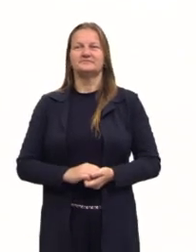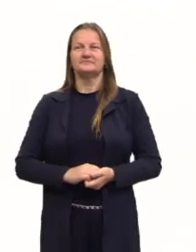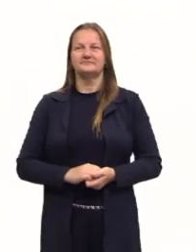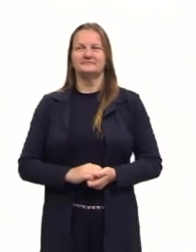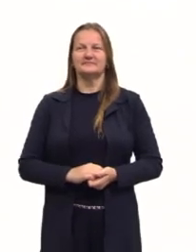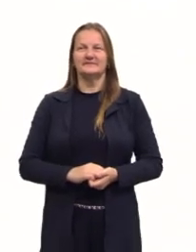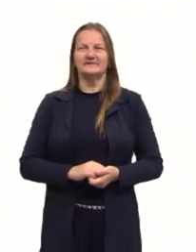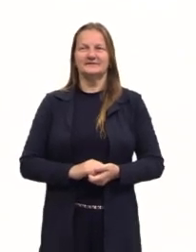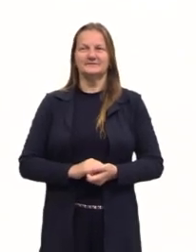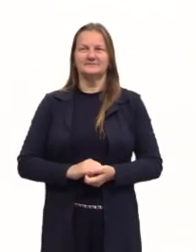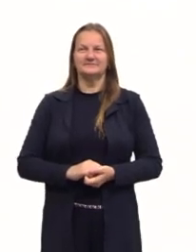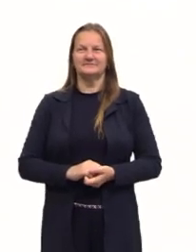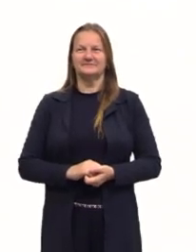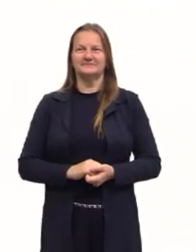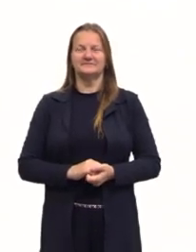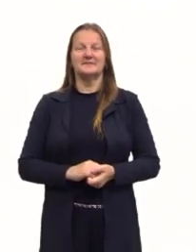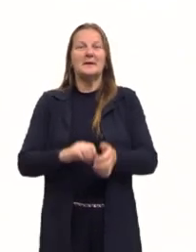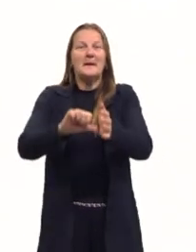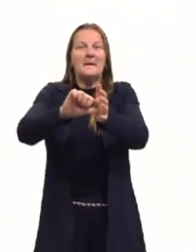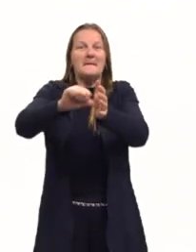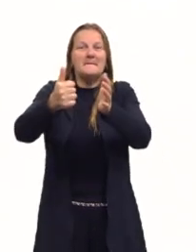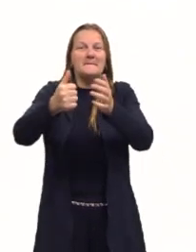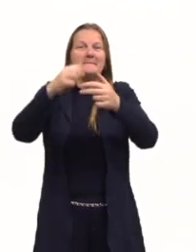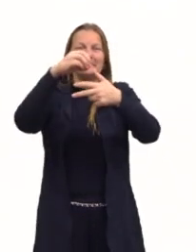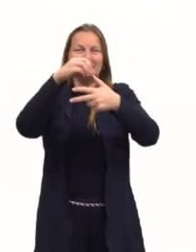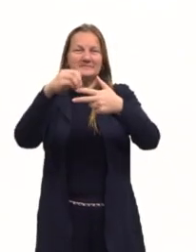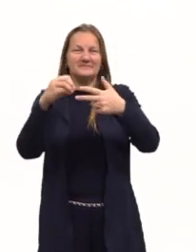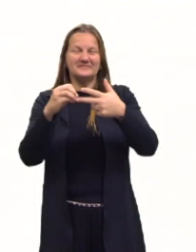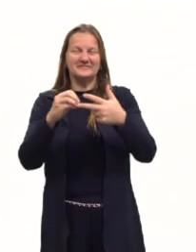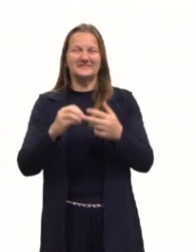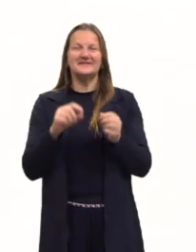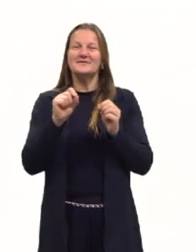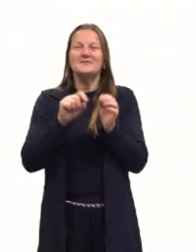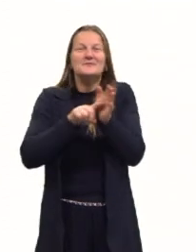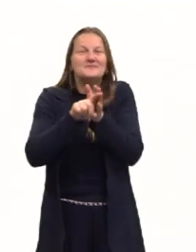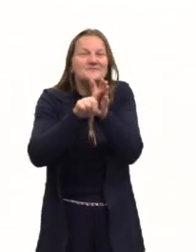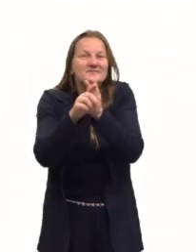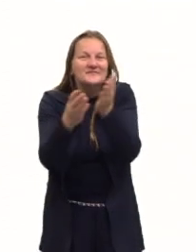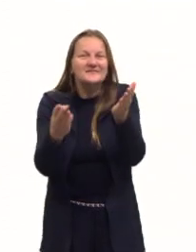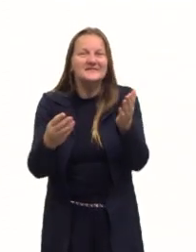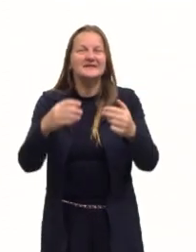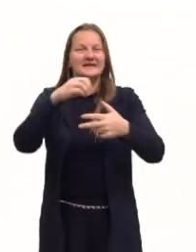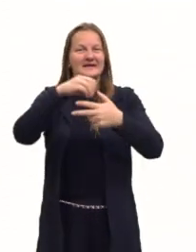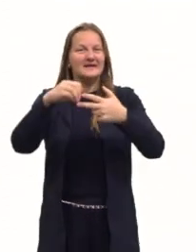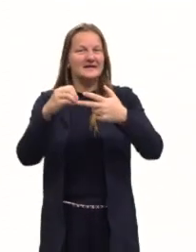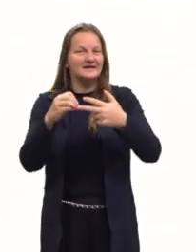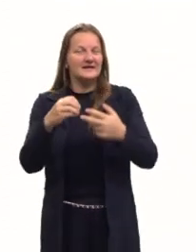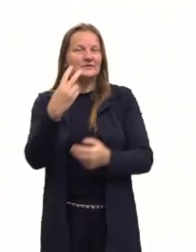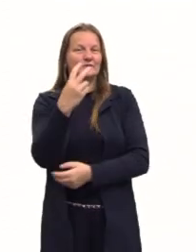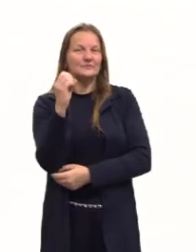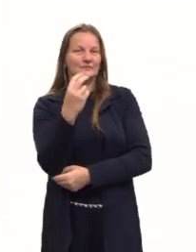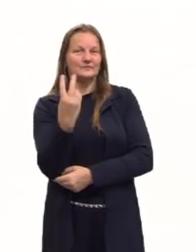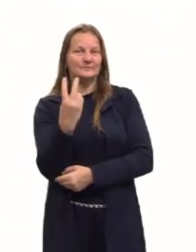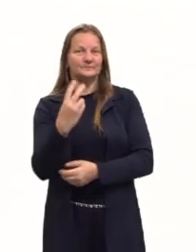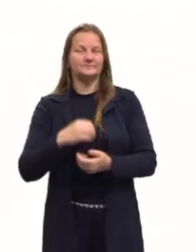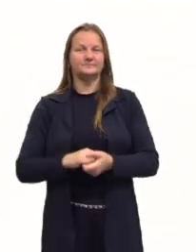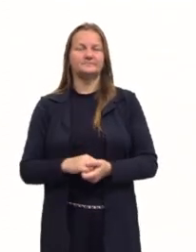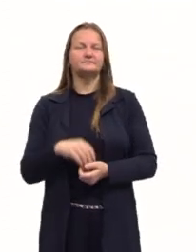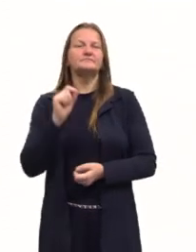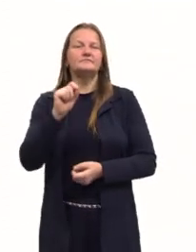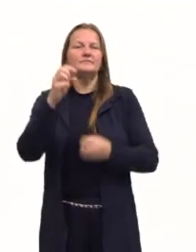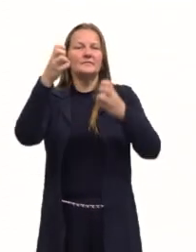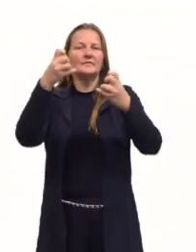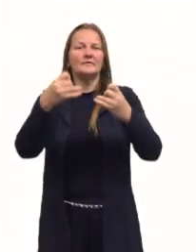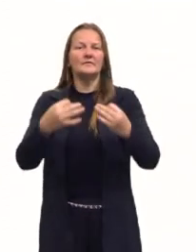Então gente, a primeira questão aí que eu trago para vocês é essa questão do ENEM de 2022. Ela diz o